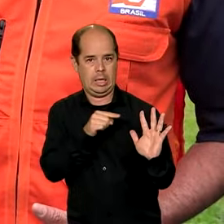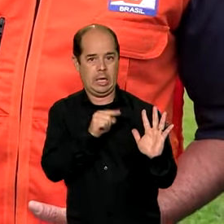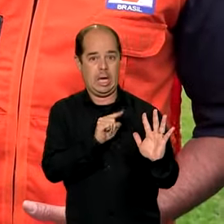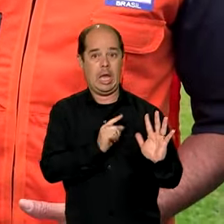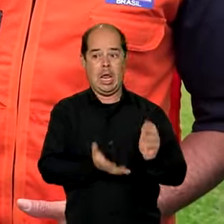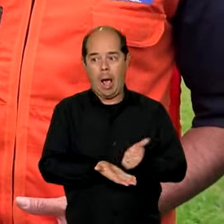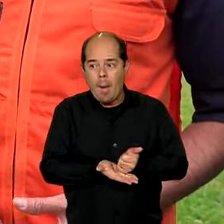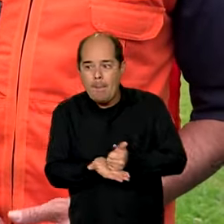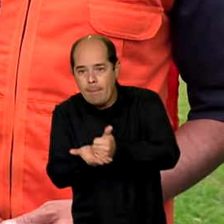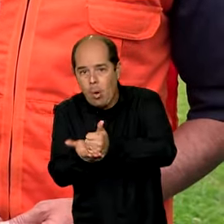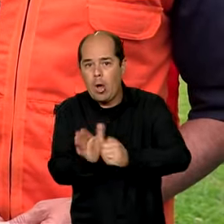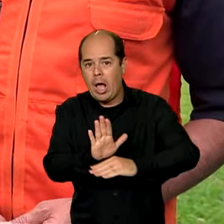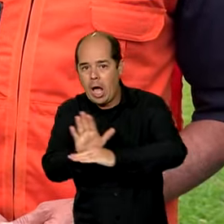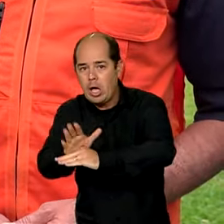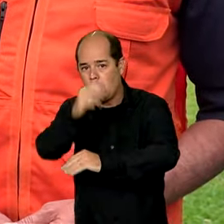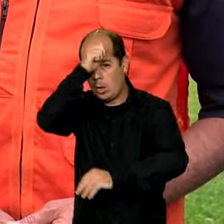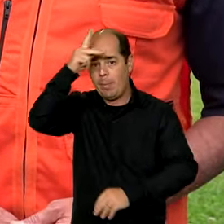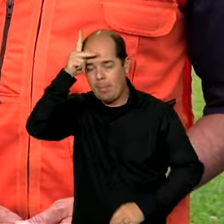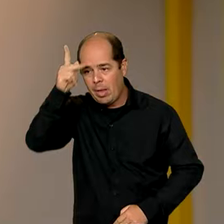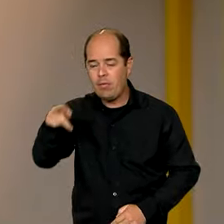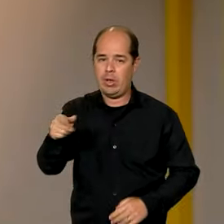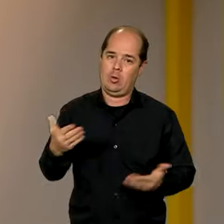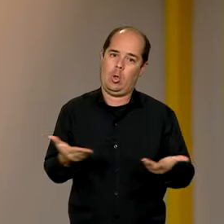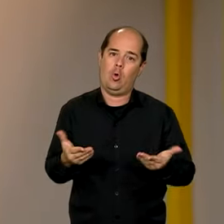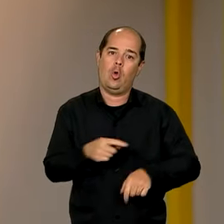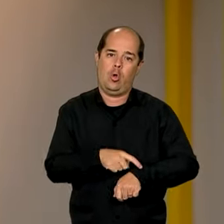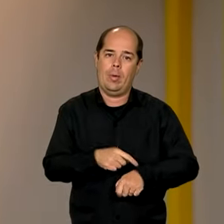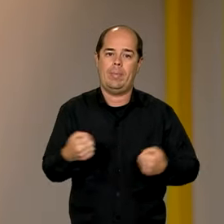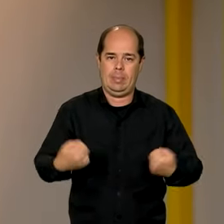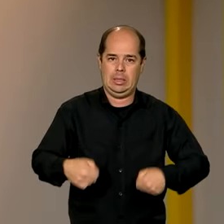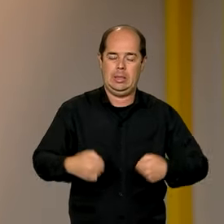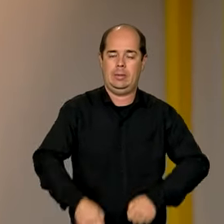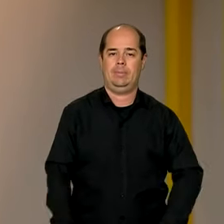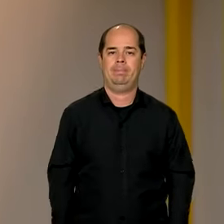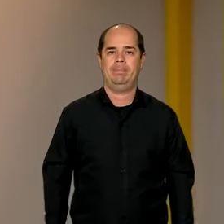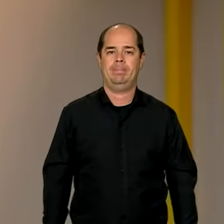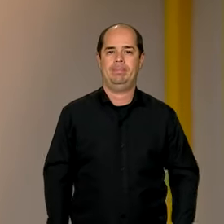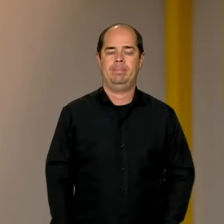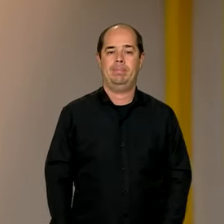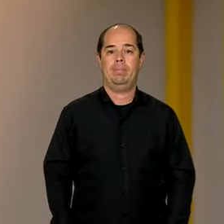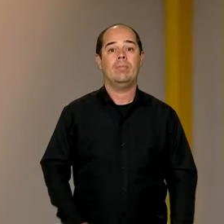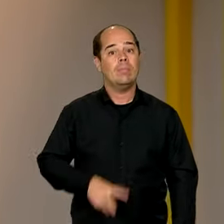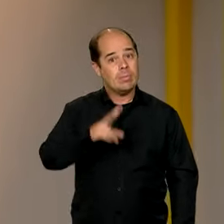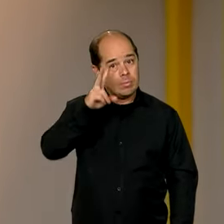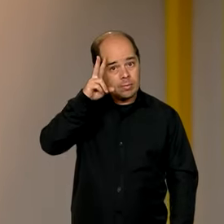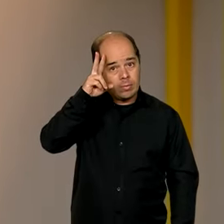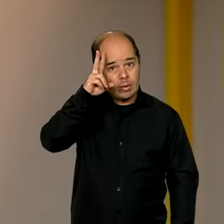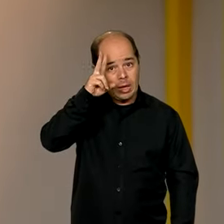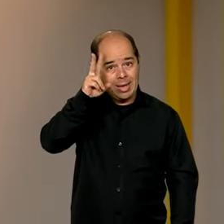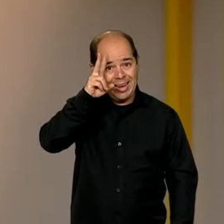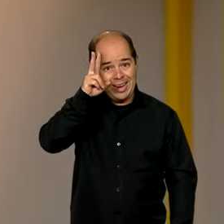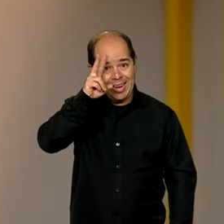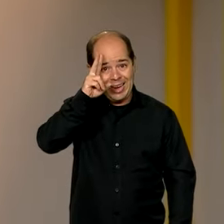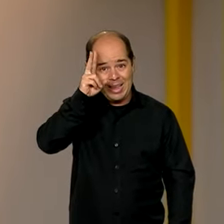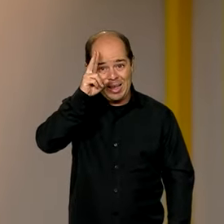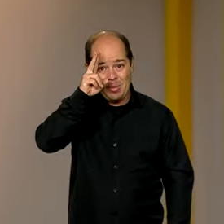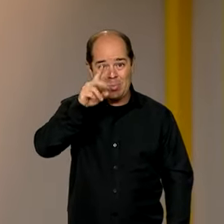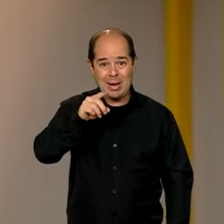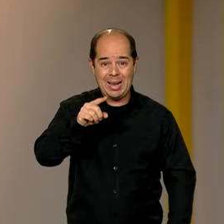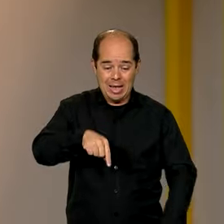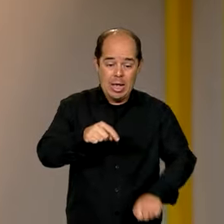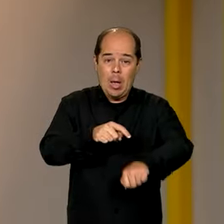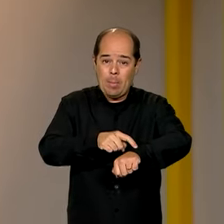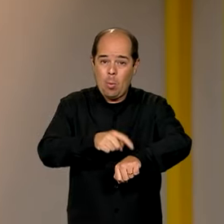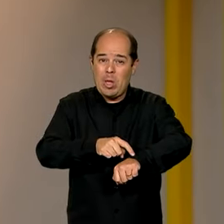os prefeitos na hora em que mais precisam. E vamos lembrar que esse reconhecimento da situação de emergência nos